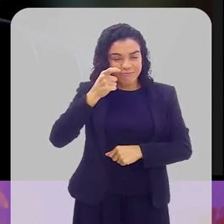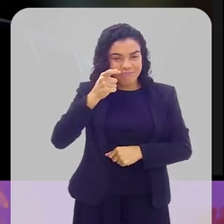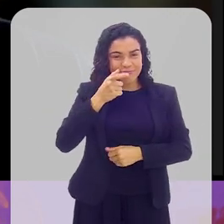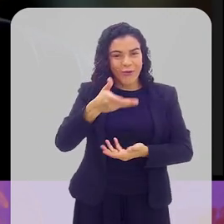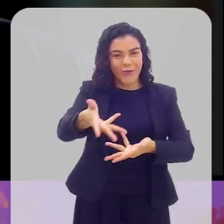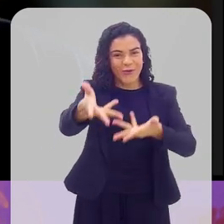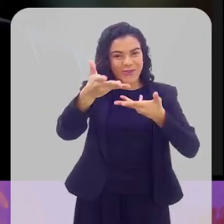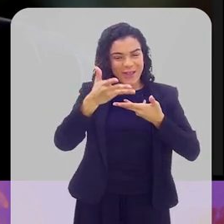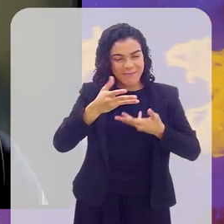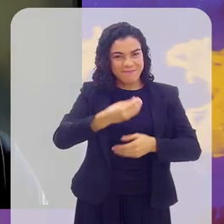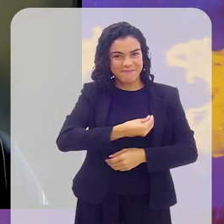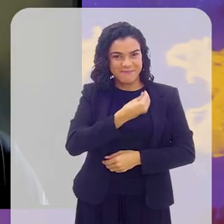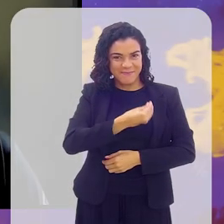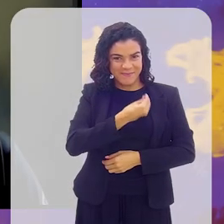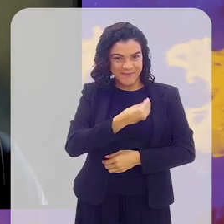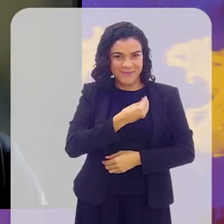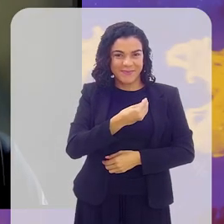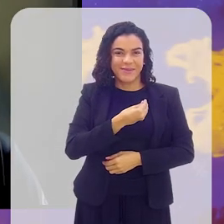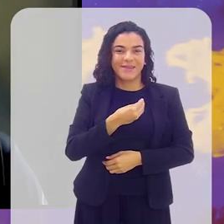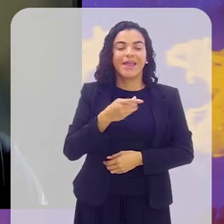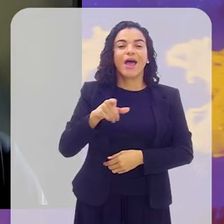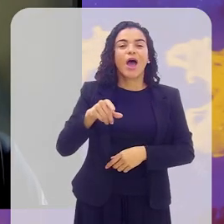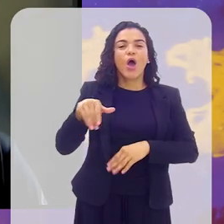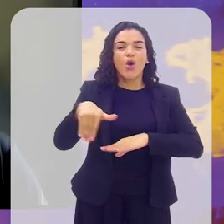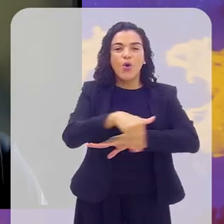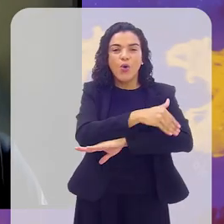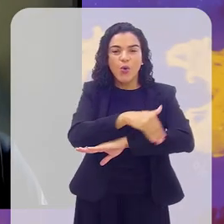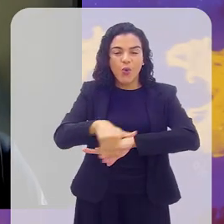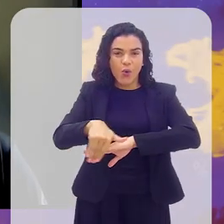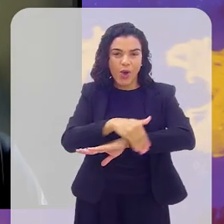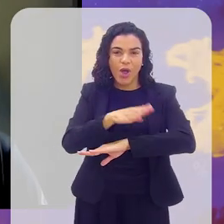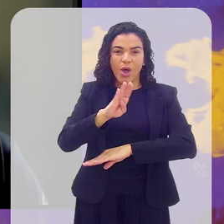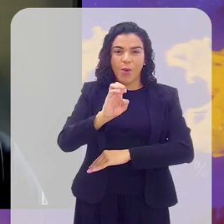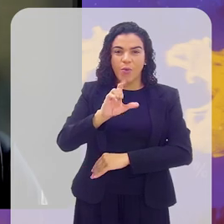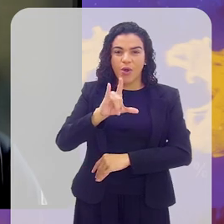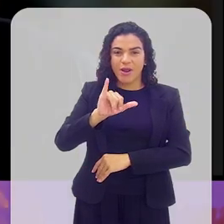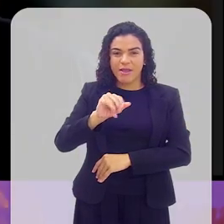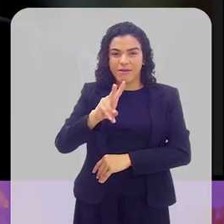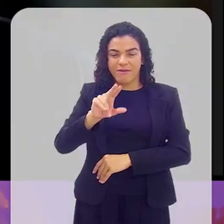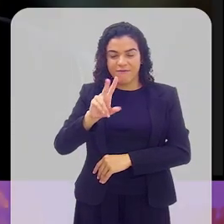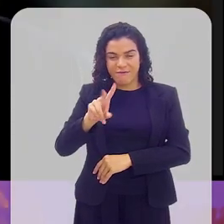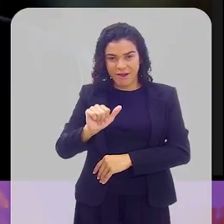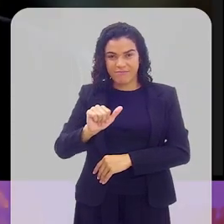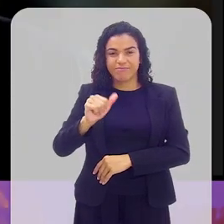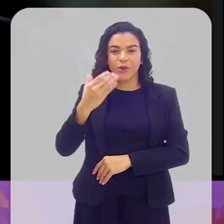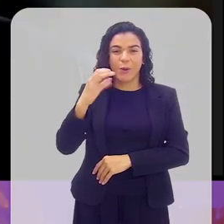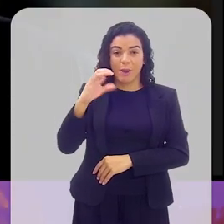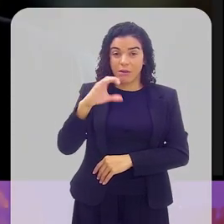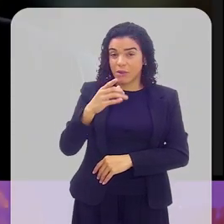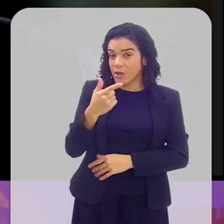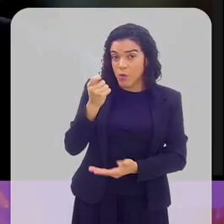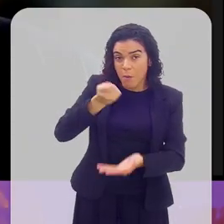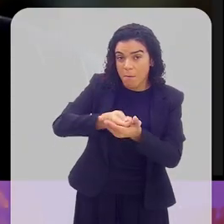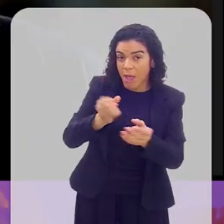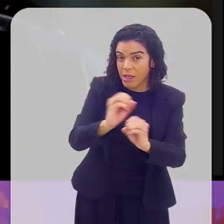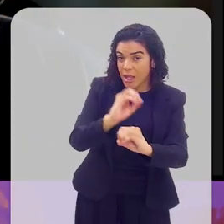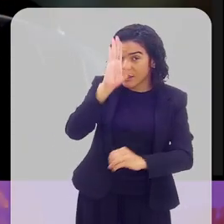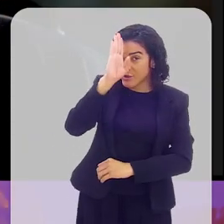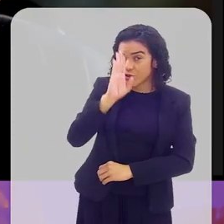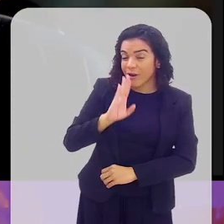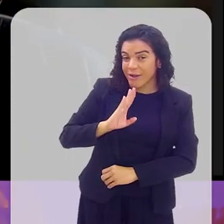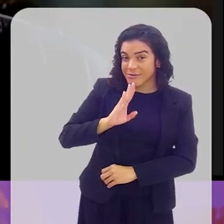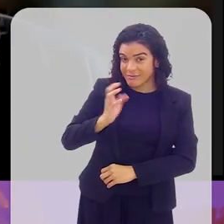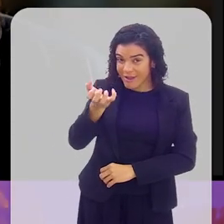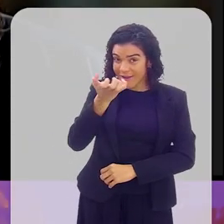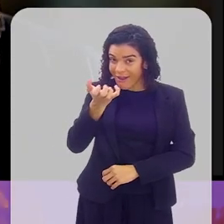todos os ouvintes estão convidados para participar da nossa Arena Betérgica que fica em frente à Rua Bolívar em Copacabana. É sem